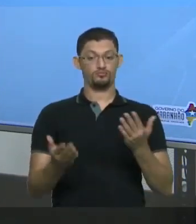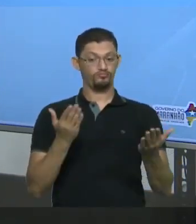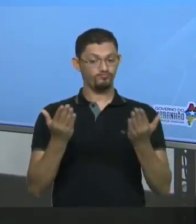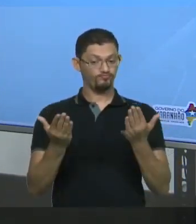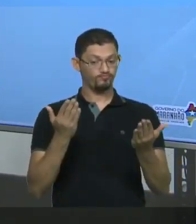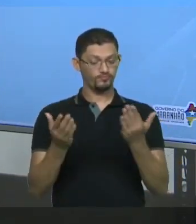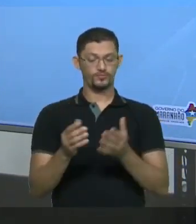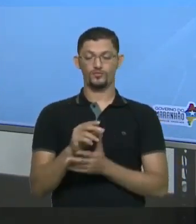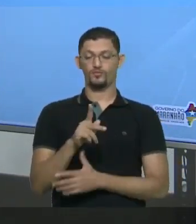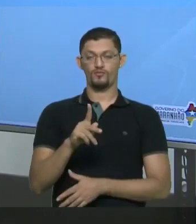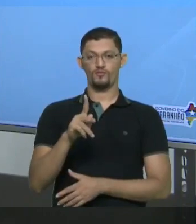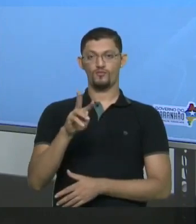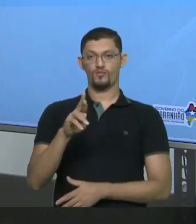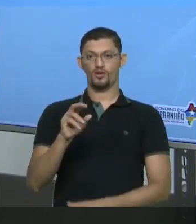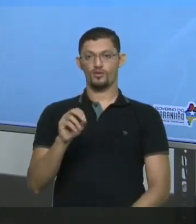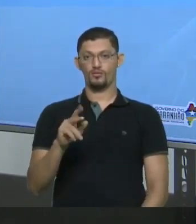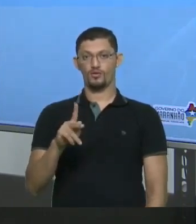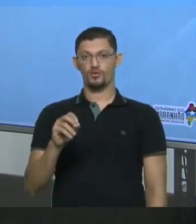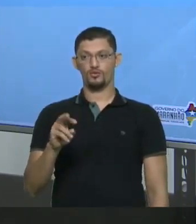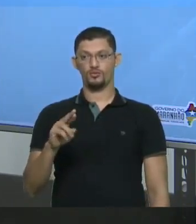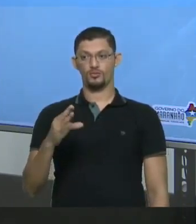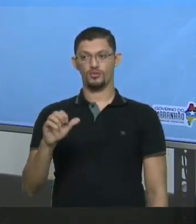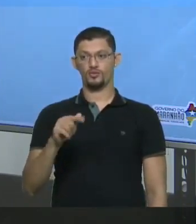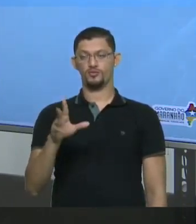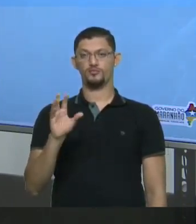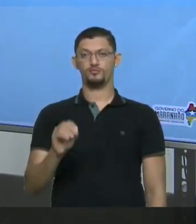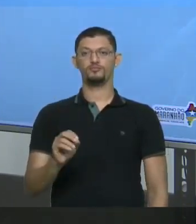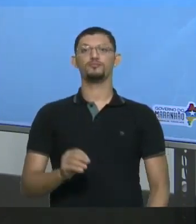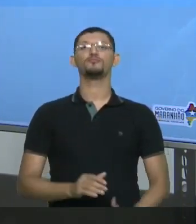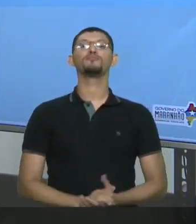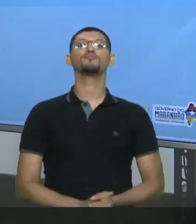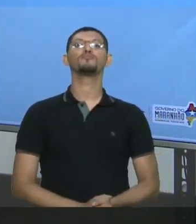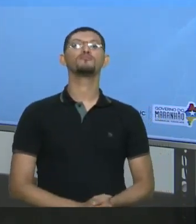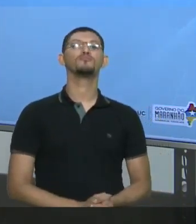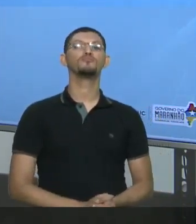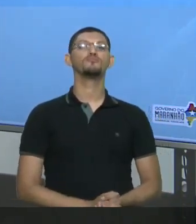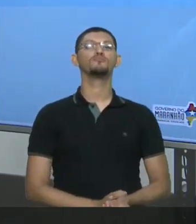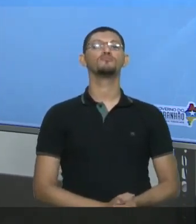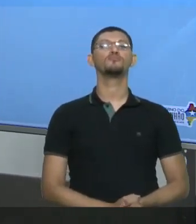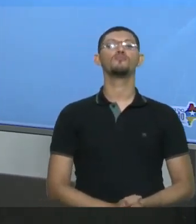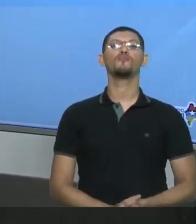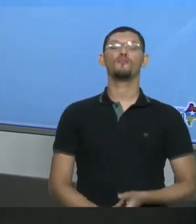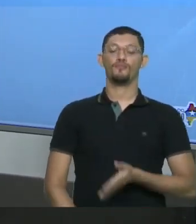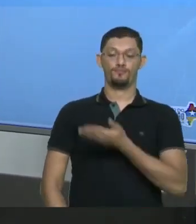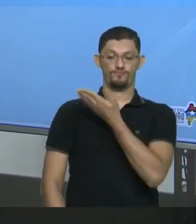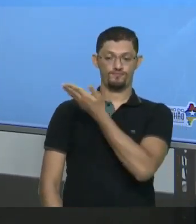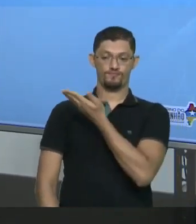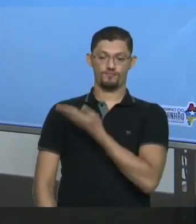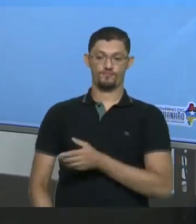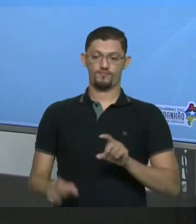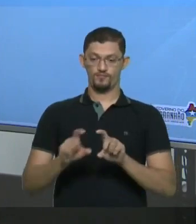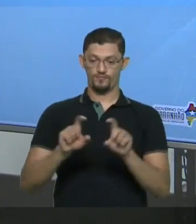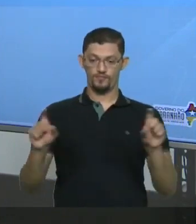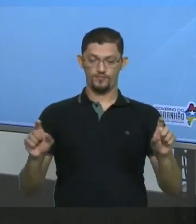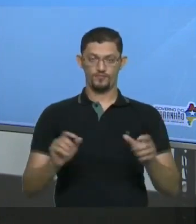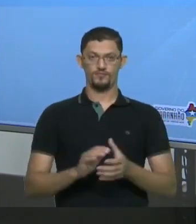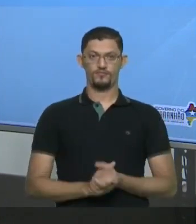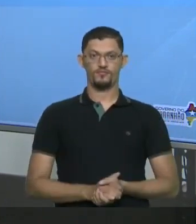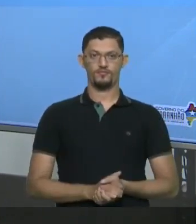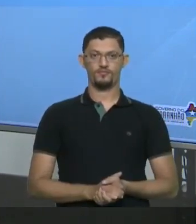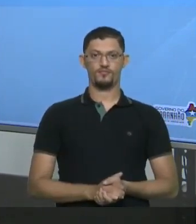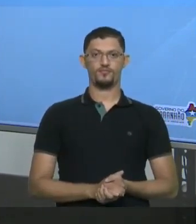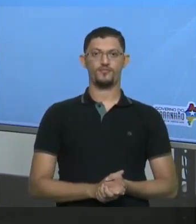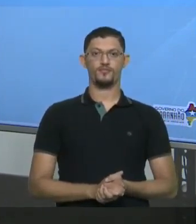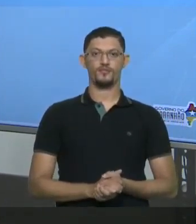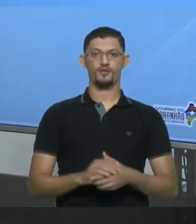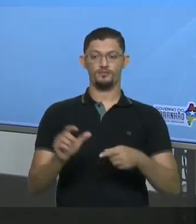quer dizer essa proporção? Que a cada 34 gramas de sal Eu consigo dissolver em 100 gramas de água Então sabendo